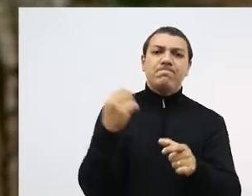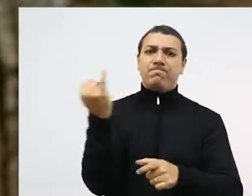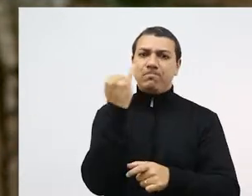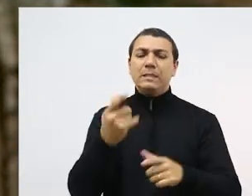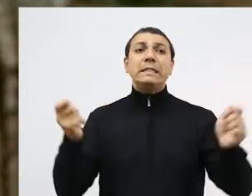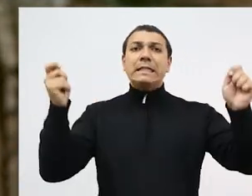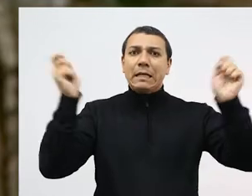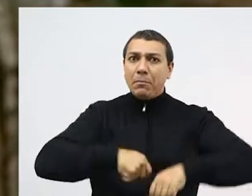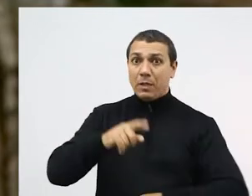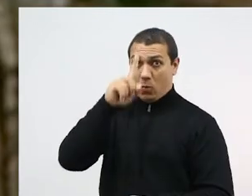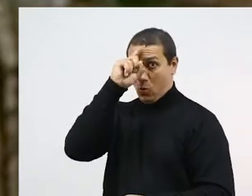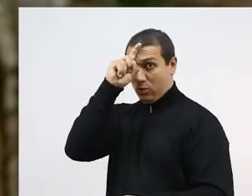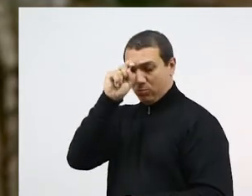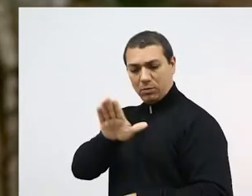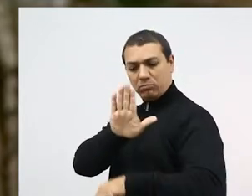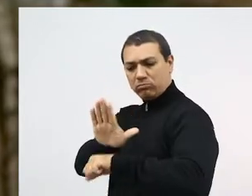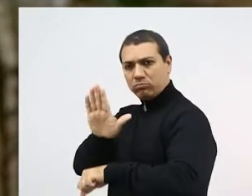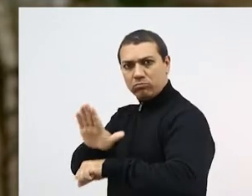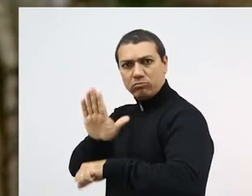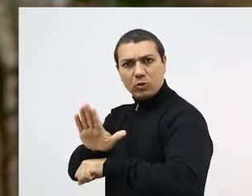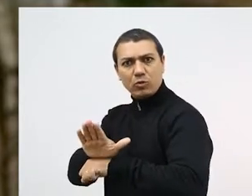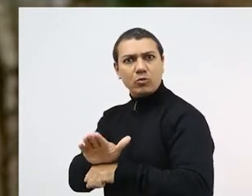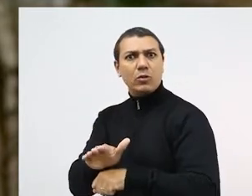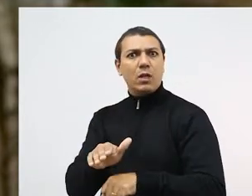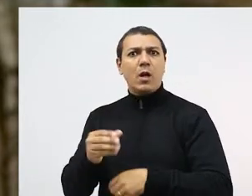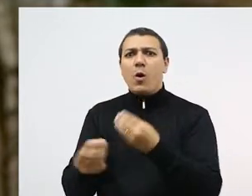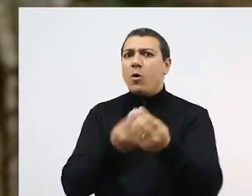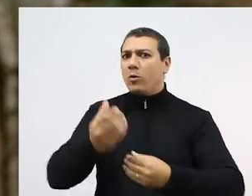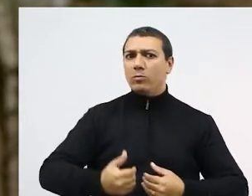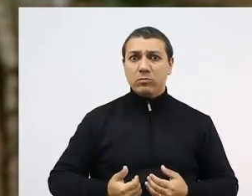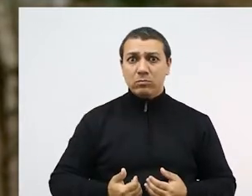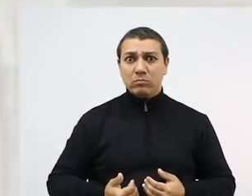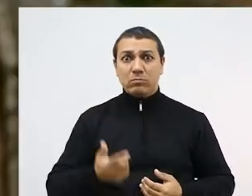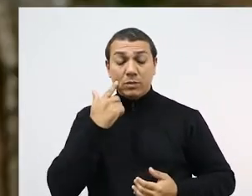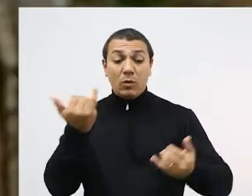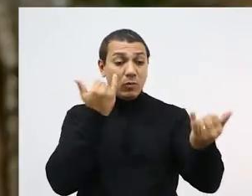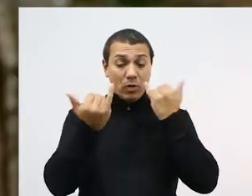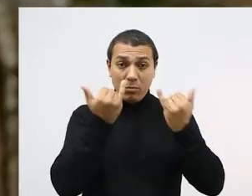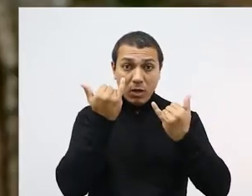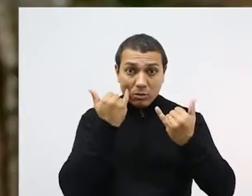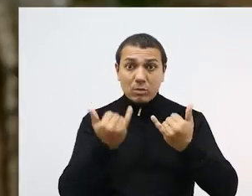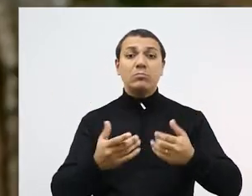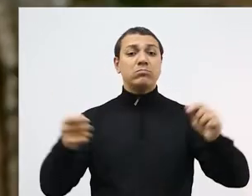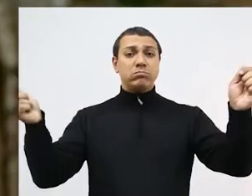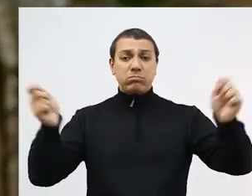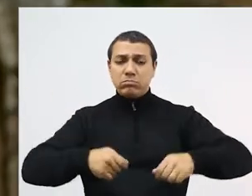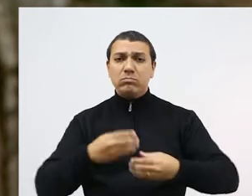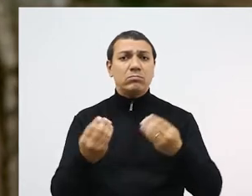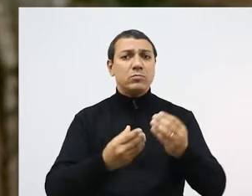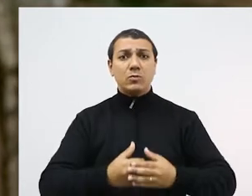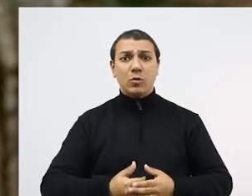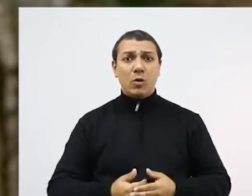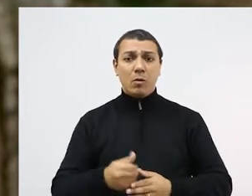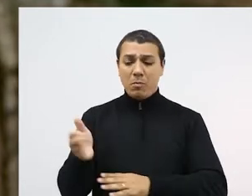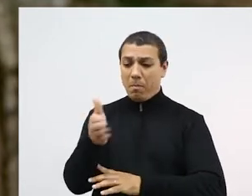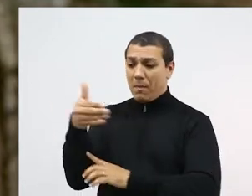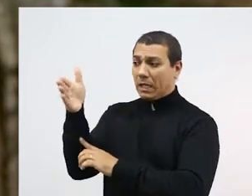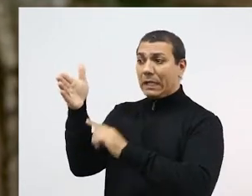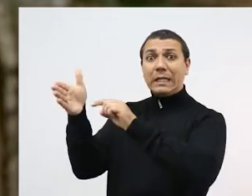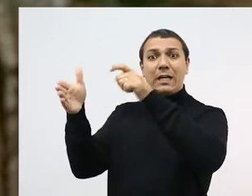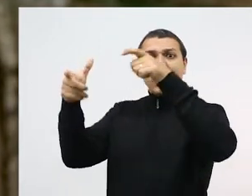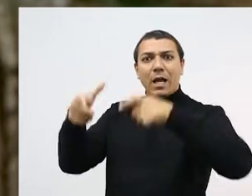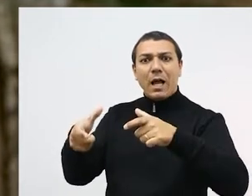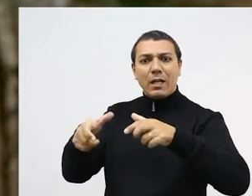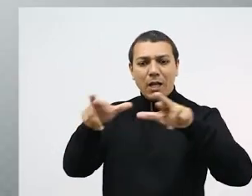ou diminuindo, e a capacidade do sistema de saúde de absorver a demanda. Através dessas informações, é possível definir a